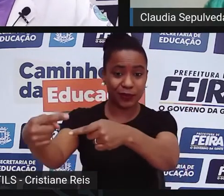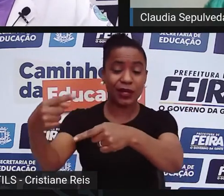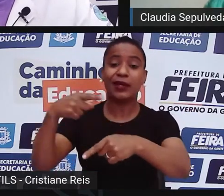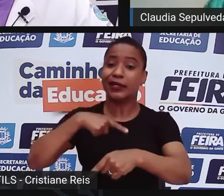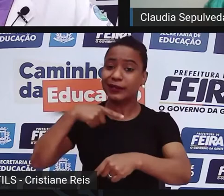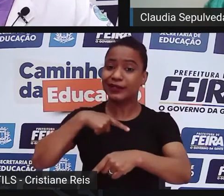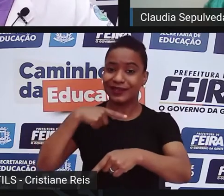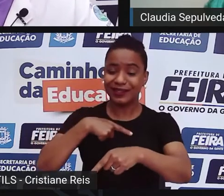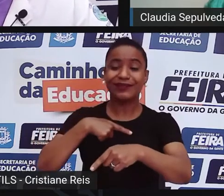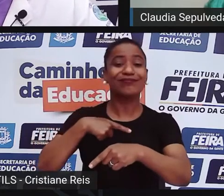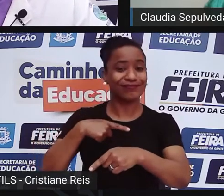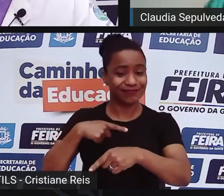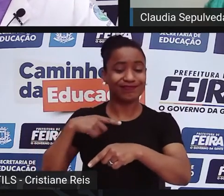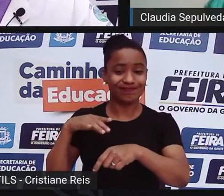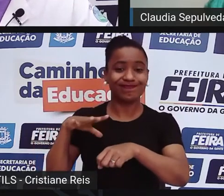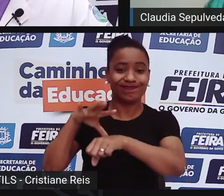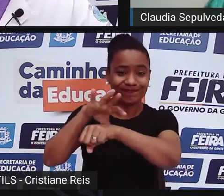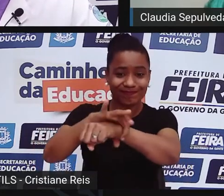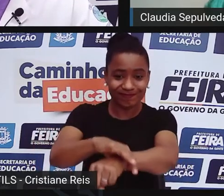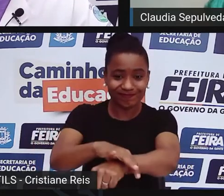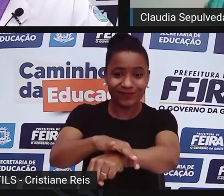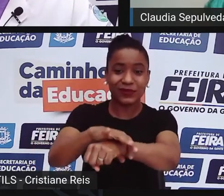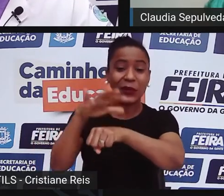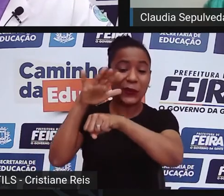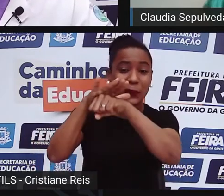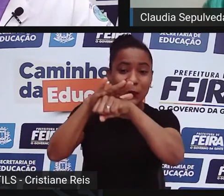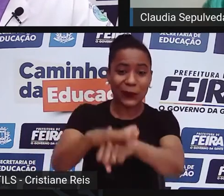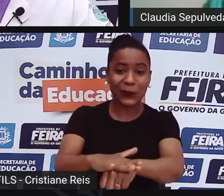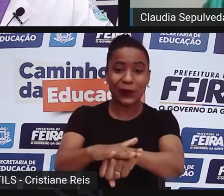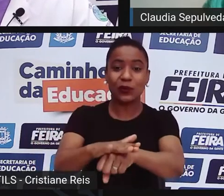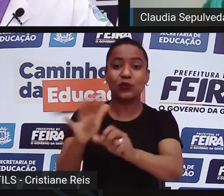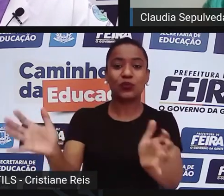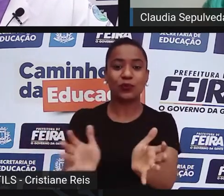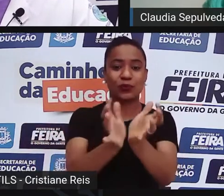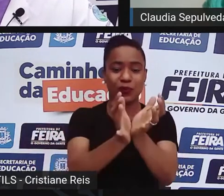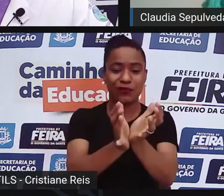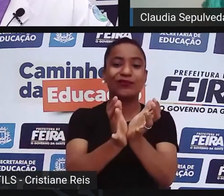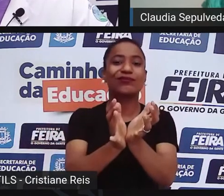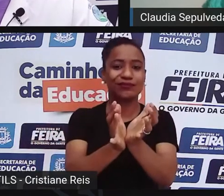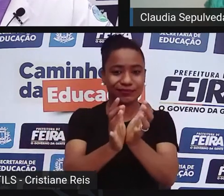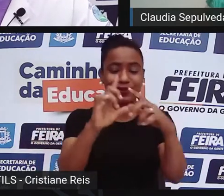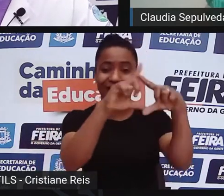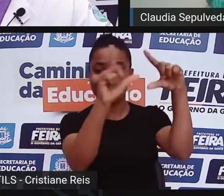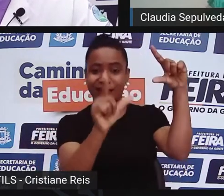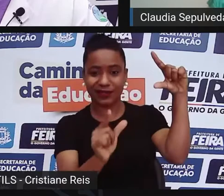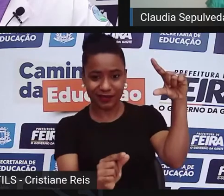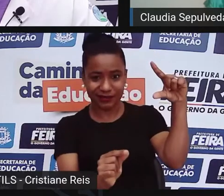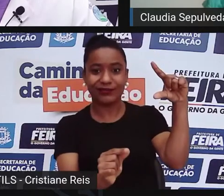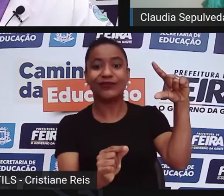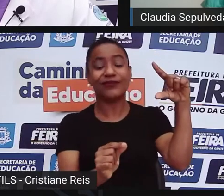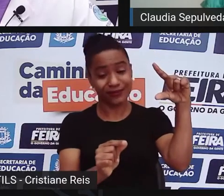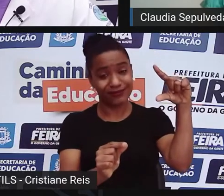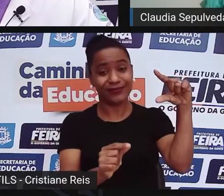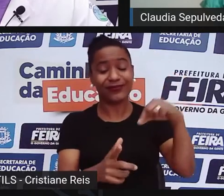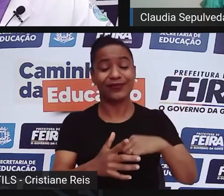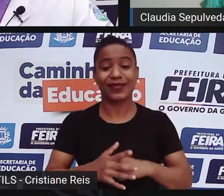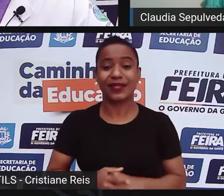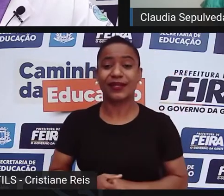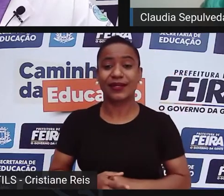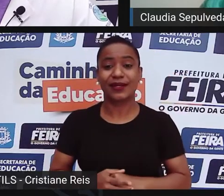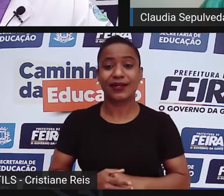escravização de povos, de povos africanos, eles nascem meio que juntos, quer dizer, na verdade, assim,